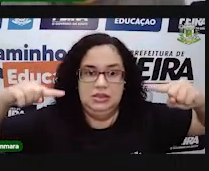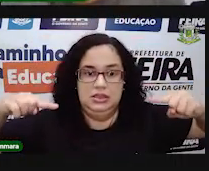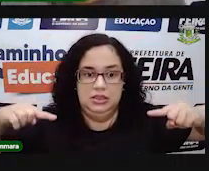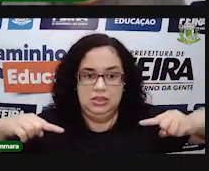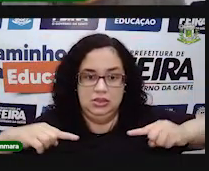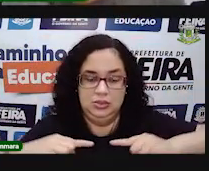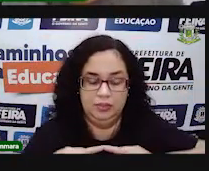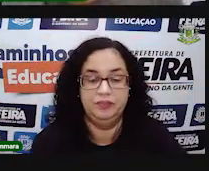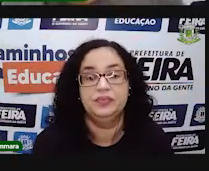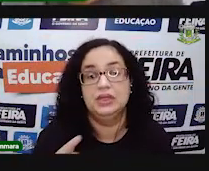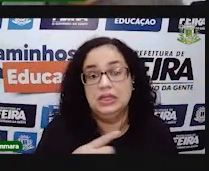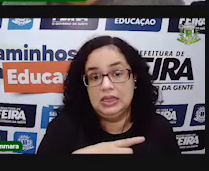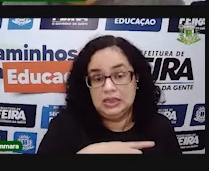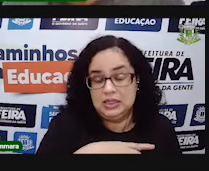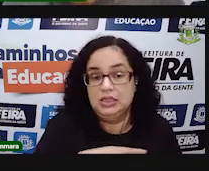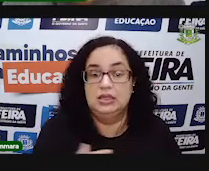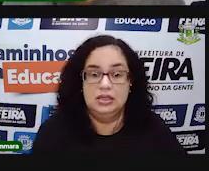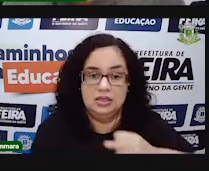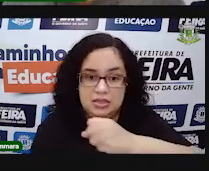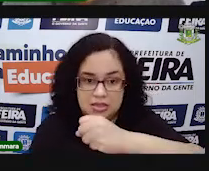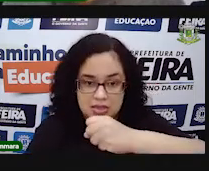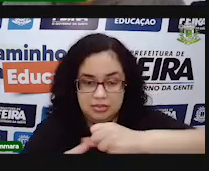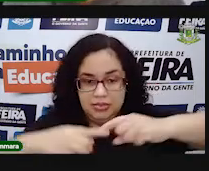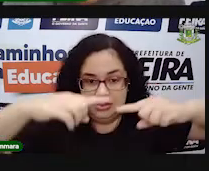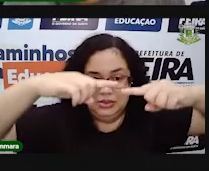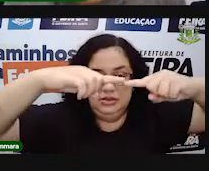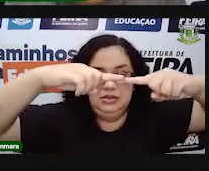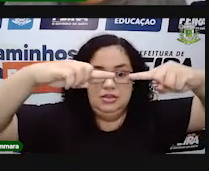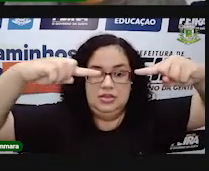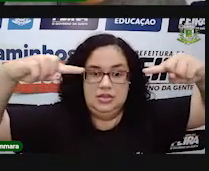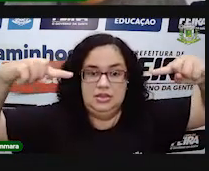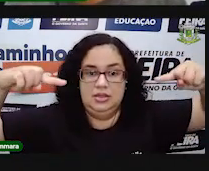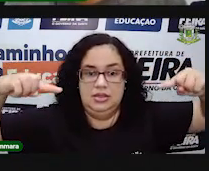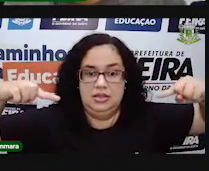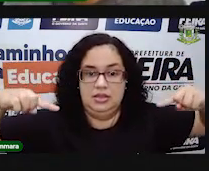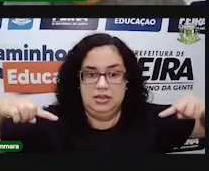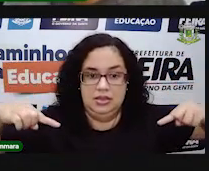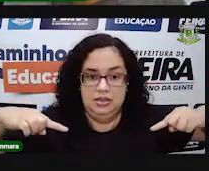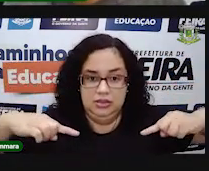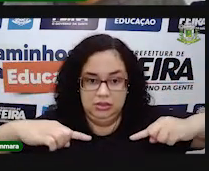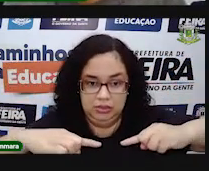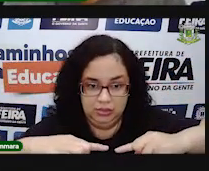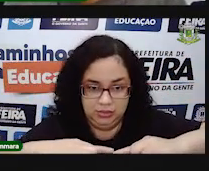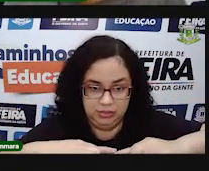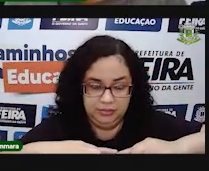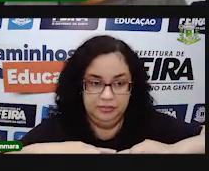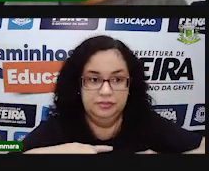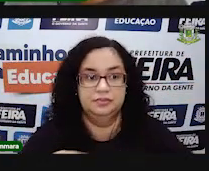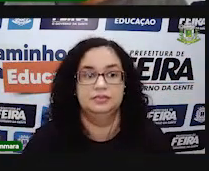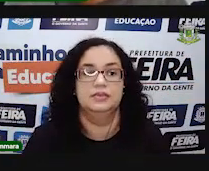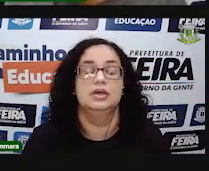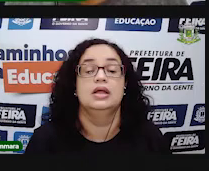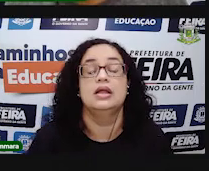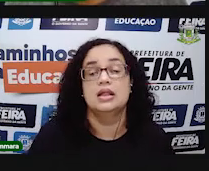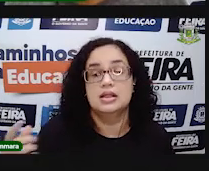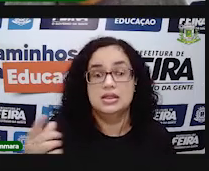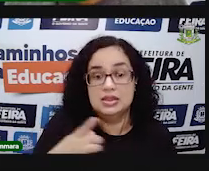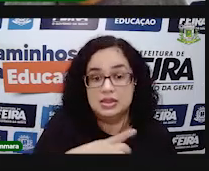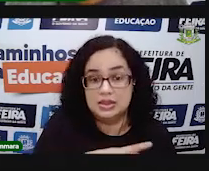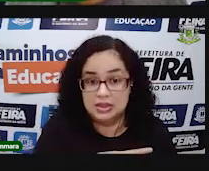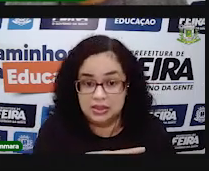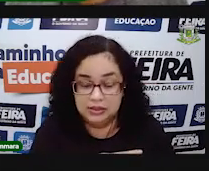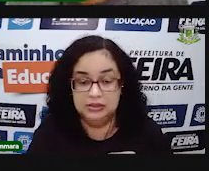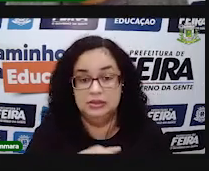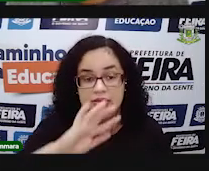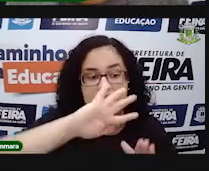pirâmide de base triangular, existe a pirâmide de base retangular, a quadrada é essa que